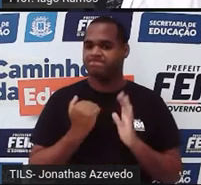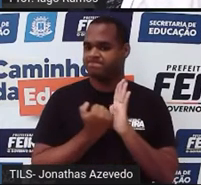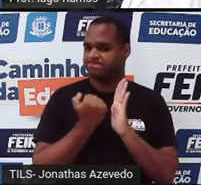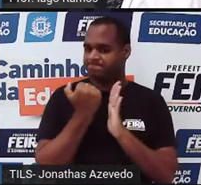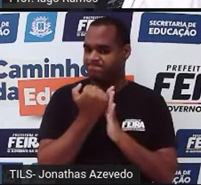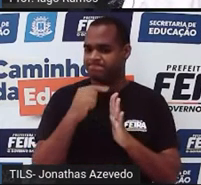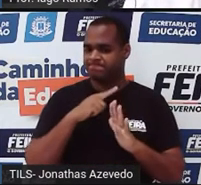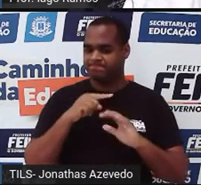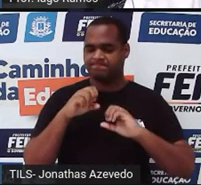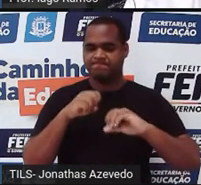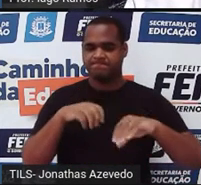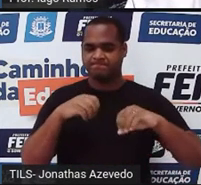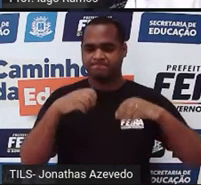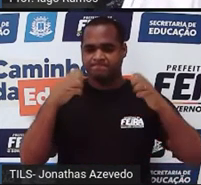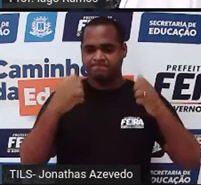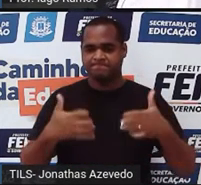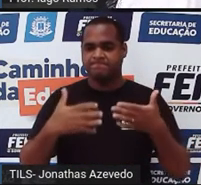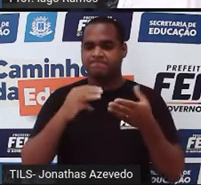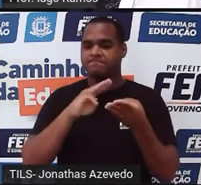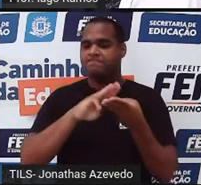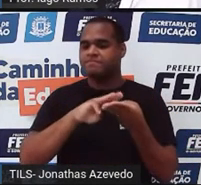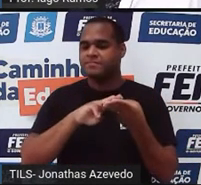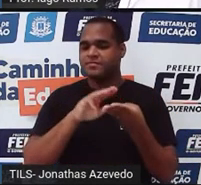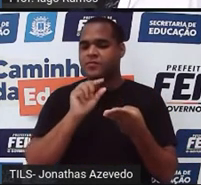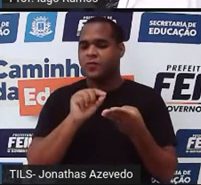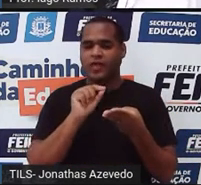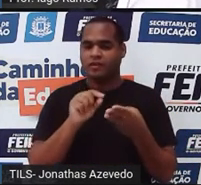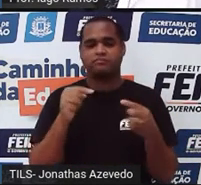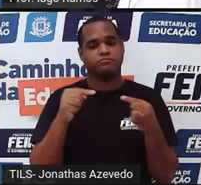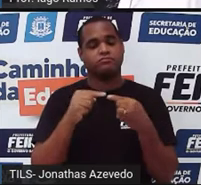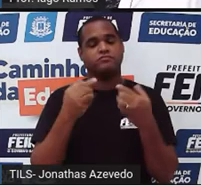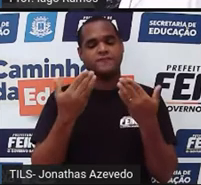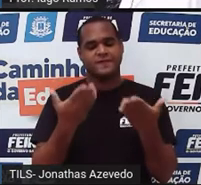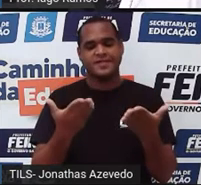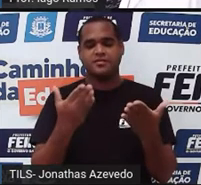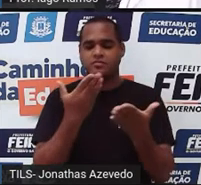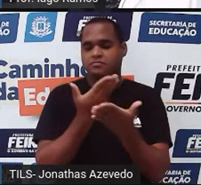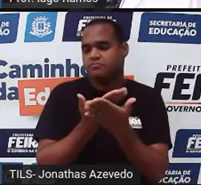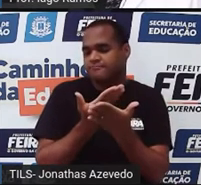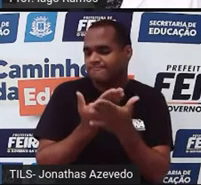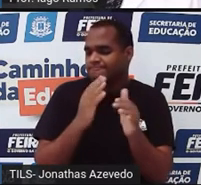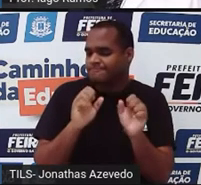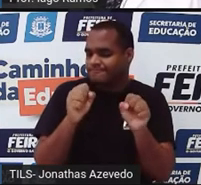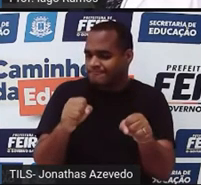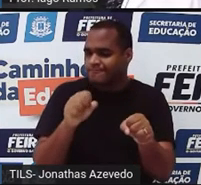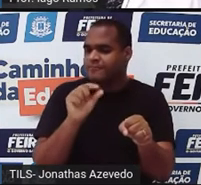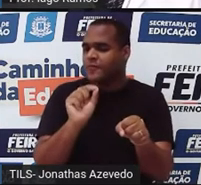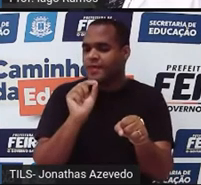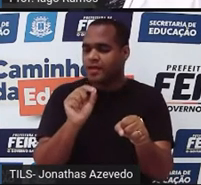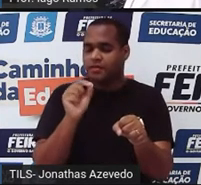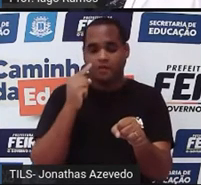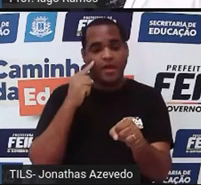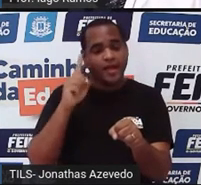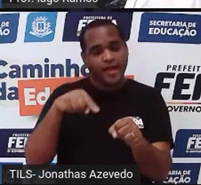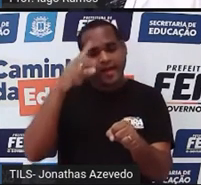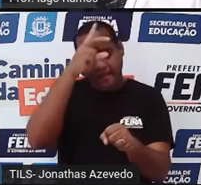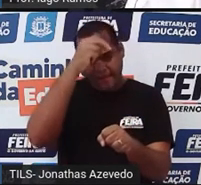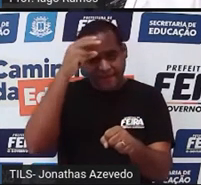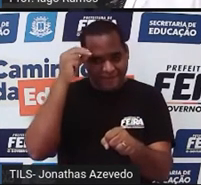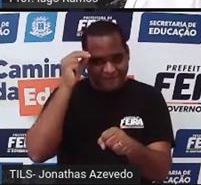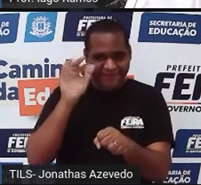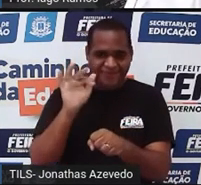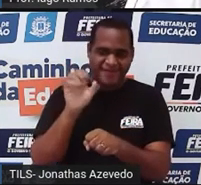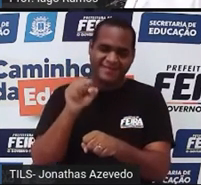aula matemática. Essa é para você que é estudante da Rede Municipal de